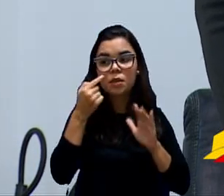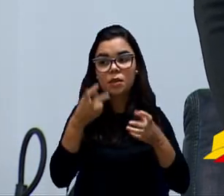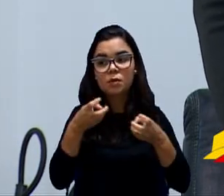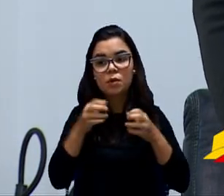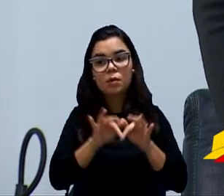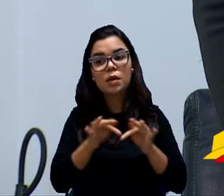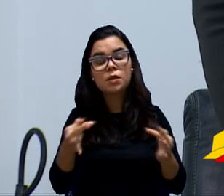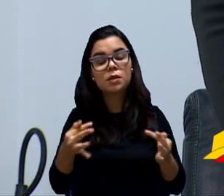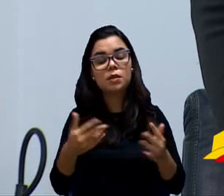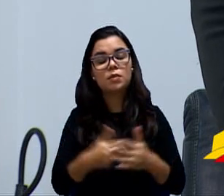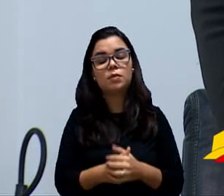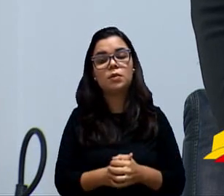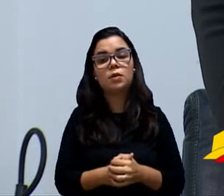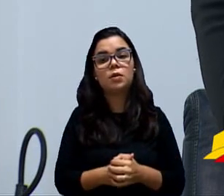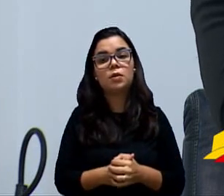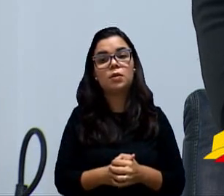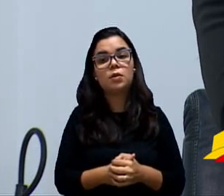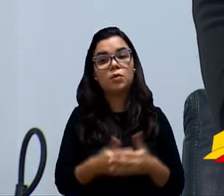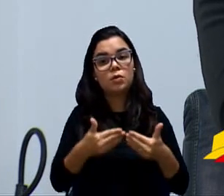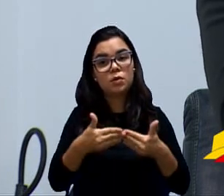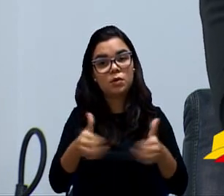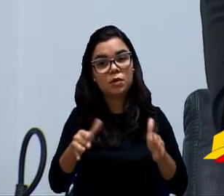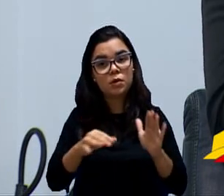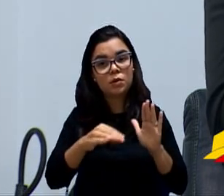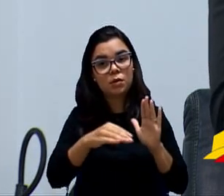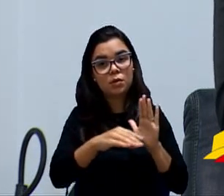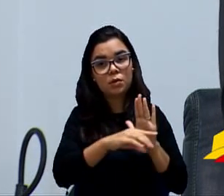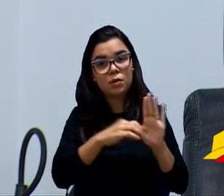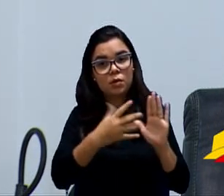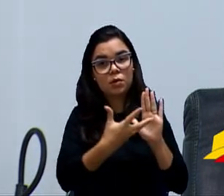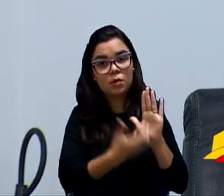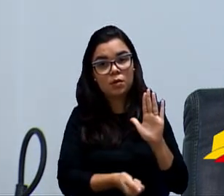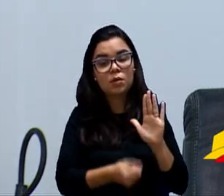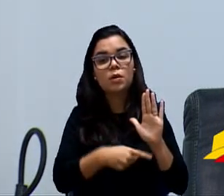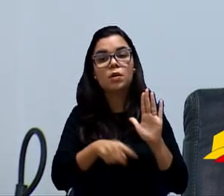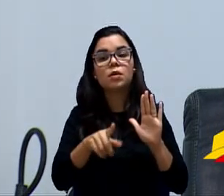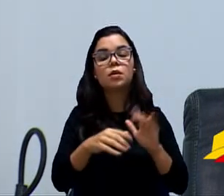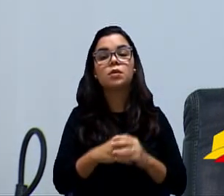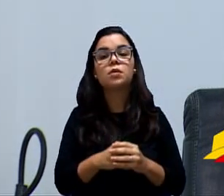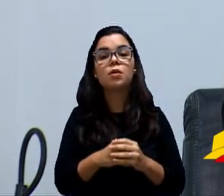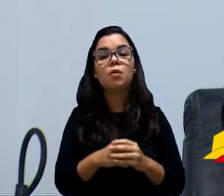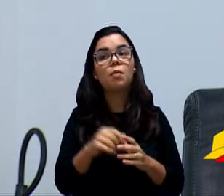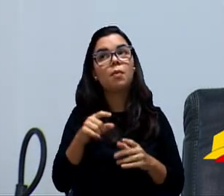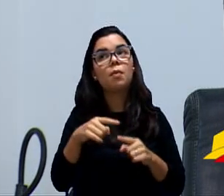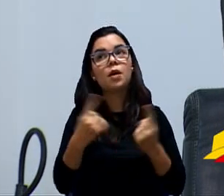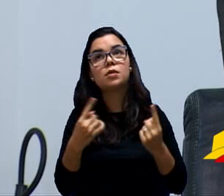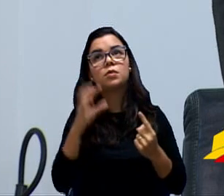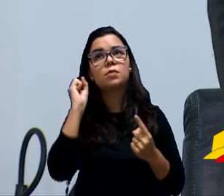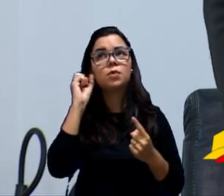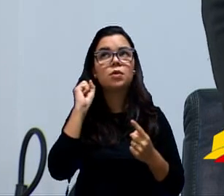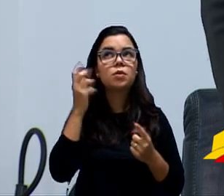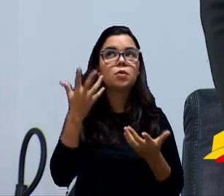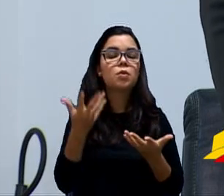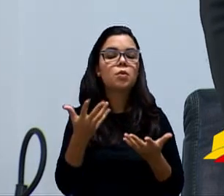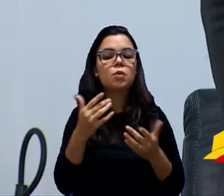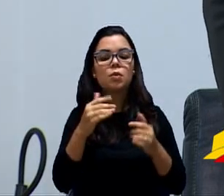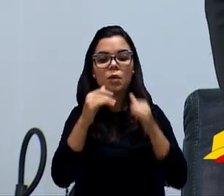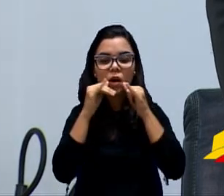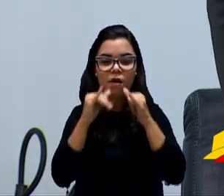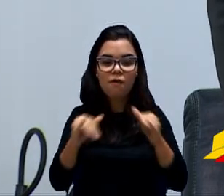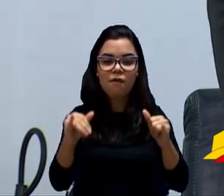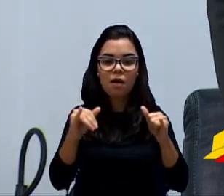discuti-lo. Concedendo autorização, mais ouvir o discurso de vocês dois, eu fiquei um tanto quanto